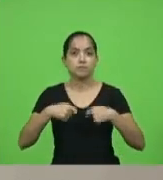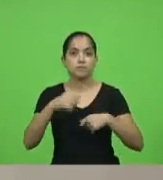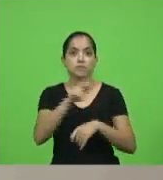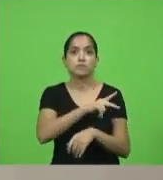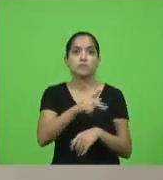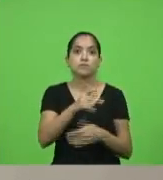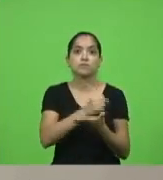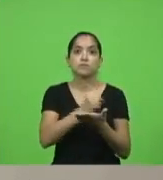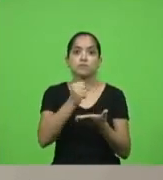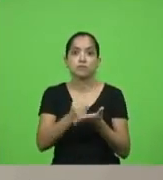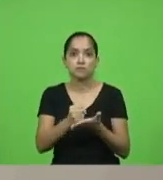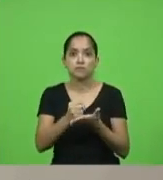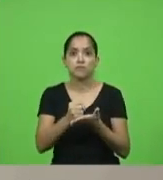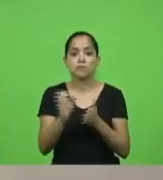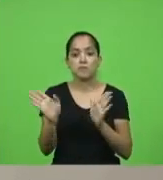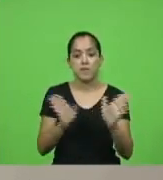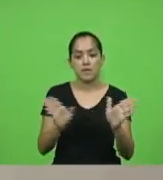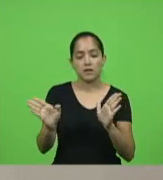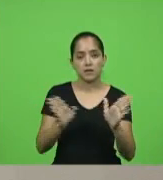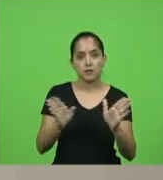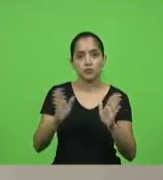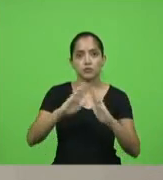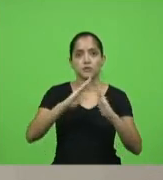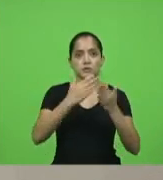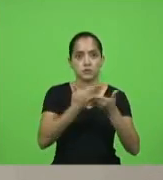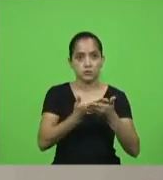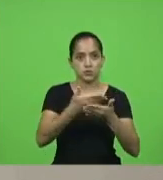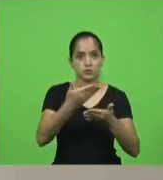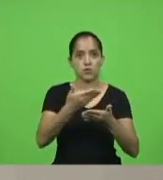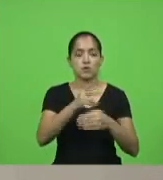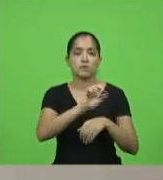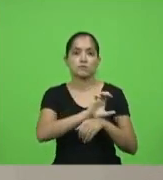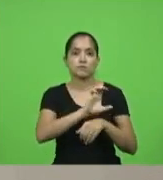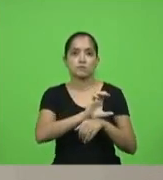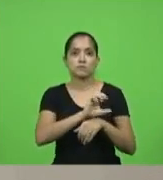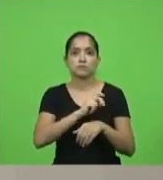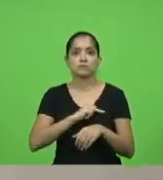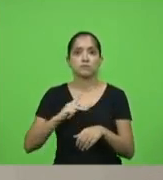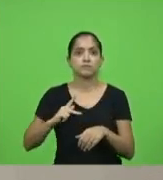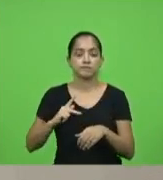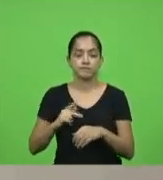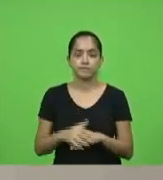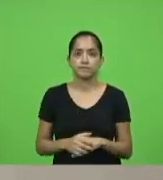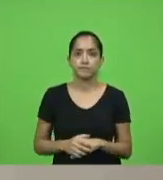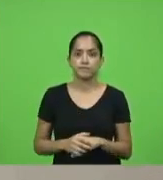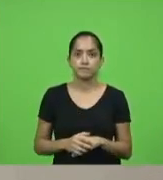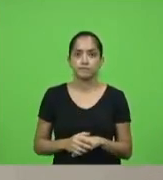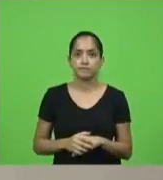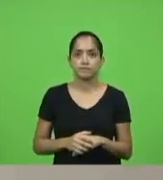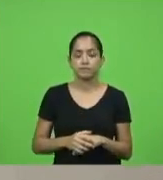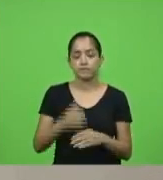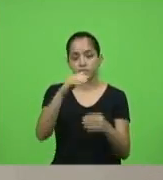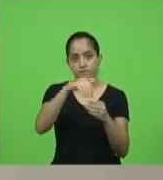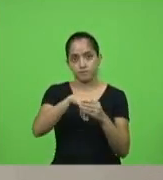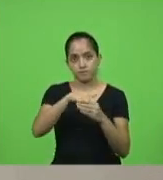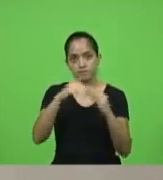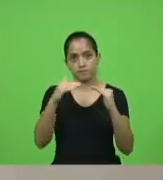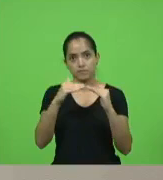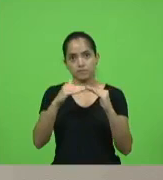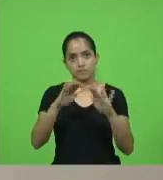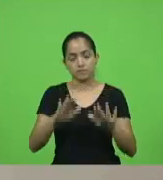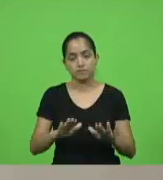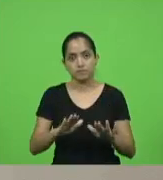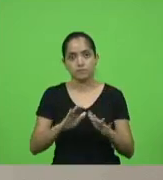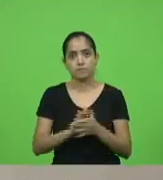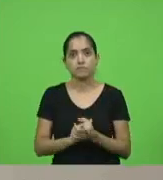contratados a título temporário para atuar nas escolas da rede pública estadual em discussão não havendo quem queira discutir em votação deputados que aprovam